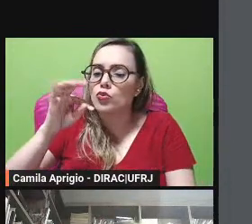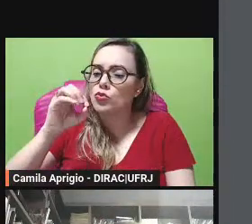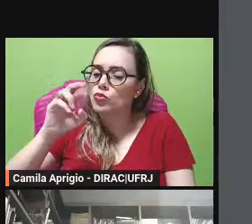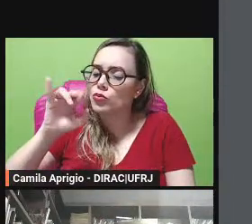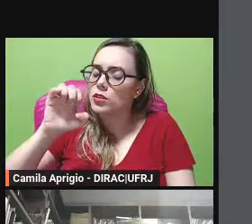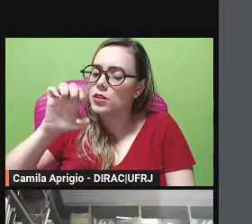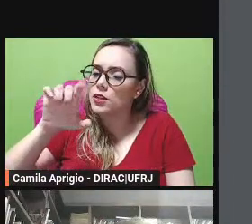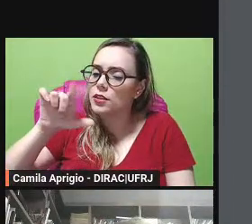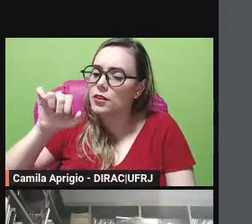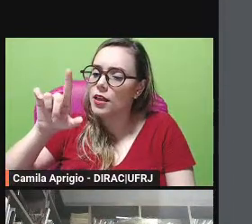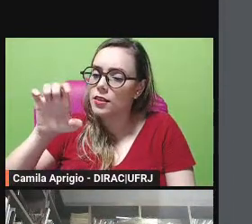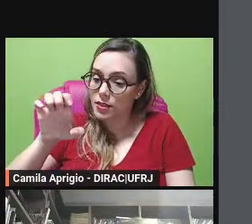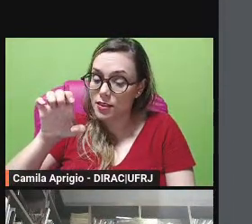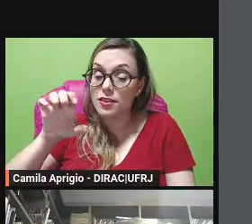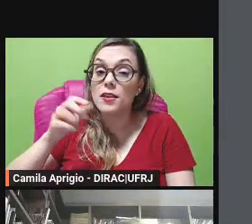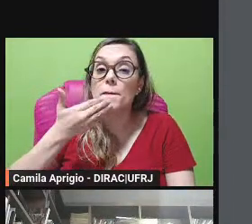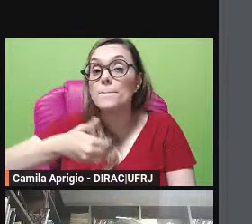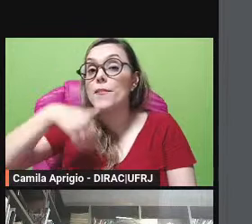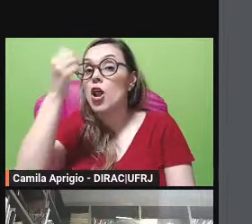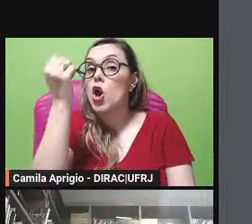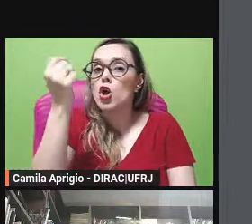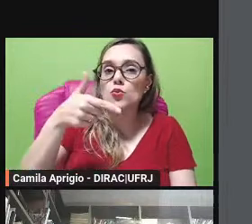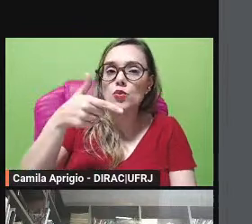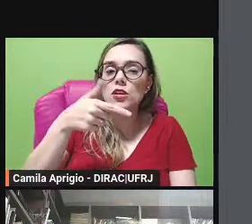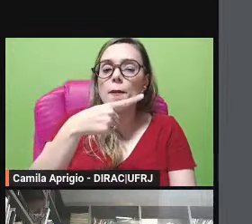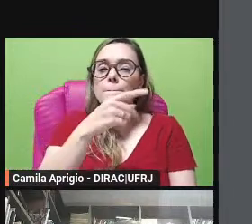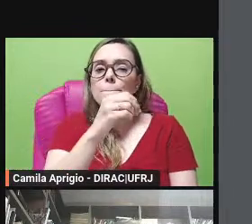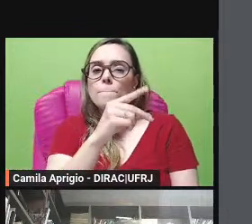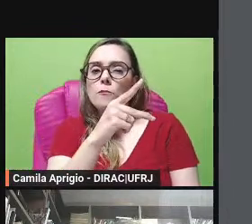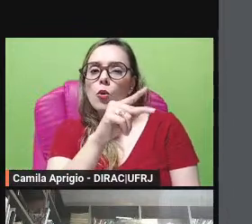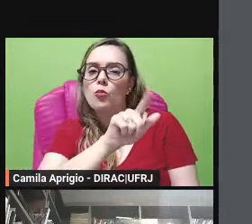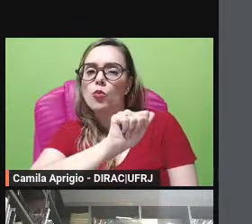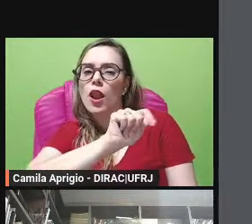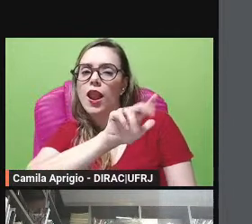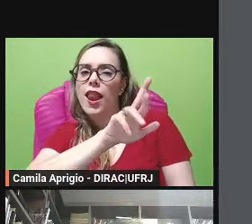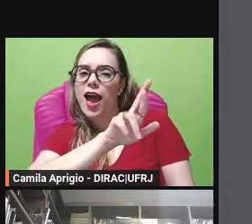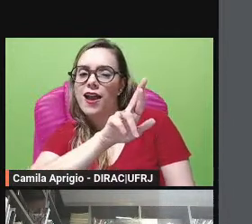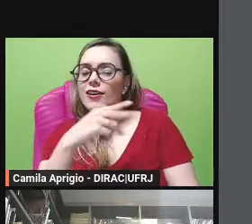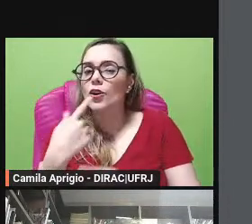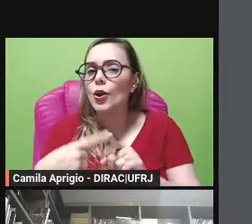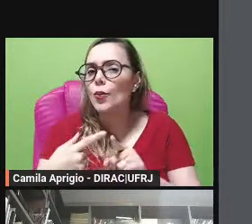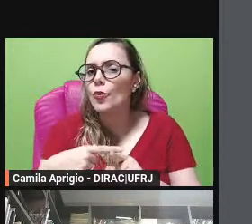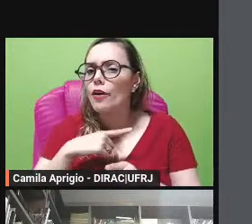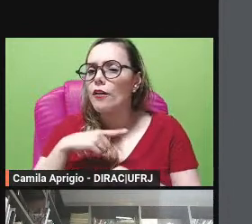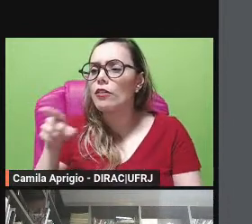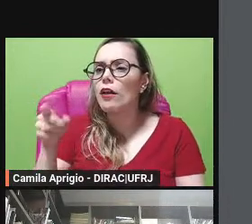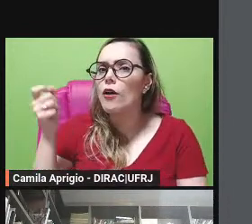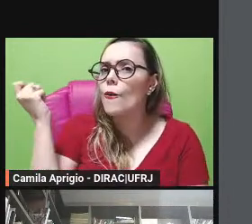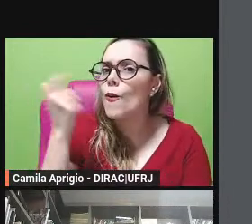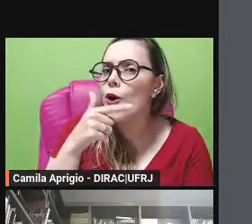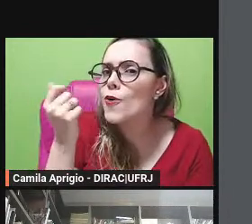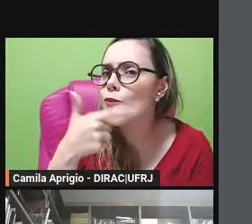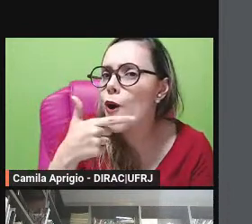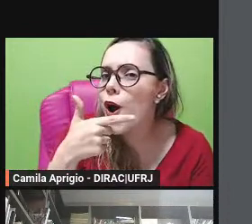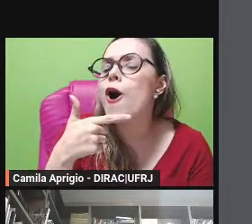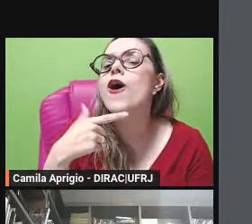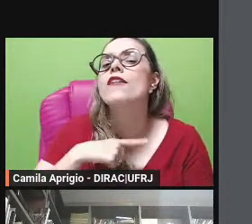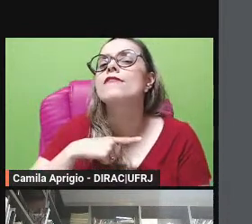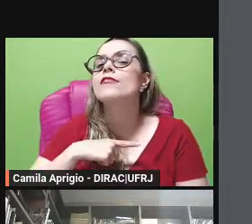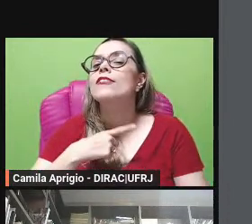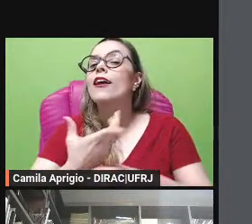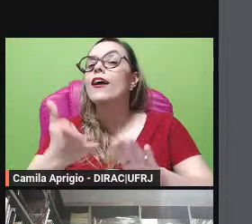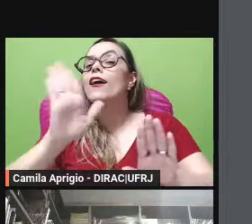popularidade de fato é o humor que permeia suas produções marcadas pelo traço da ironia da